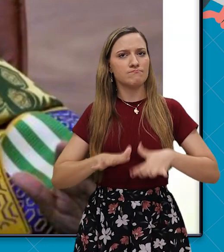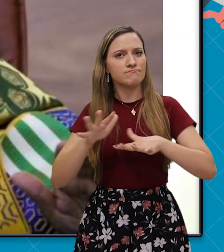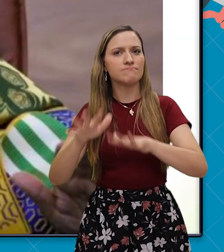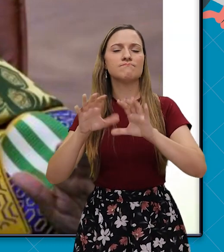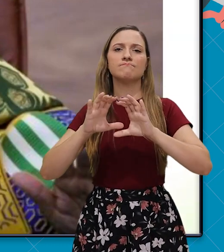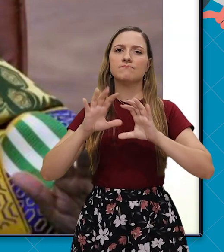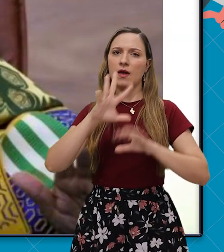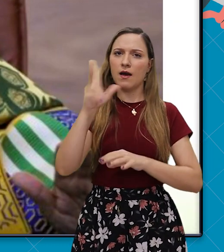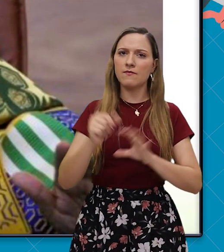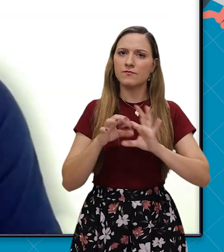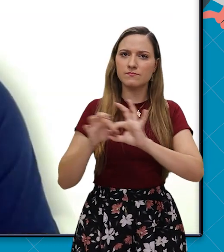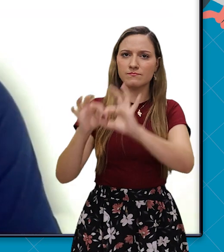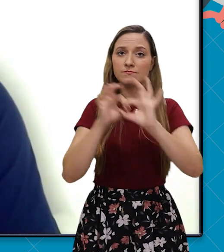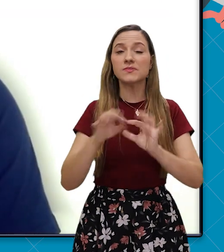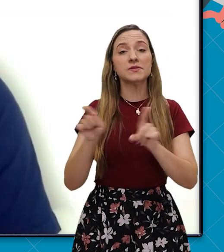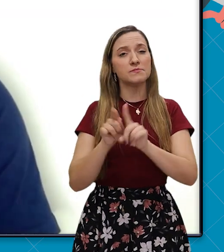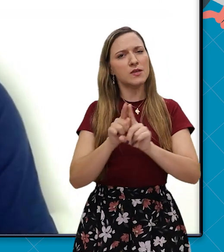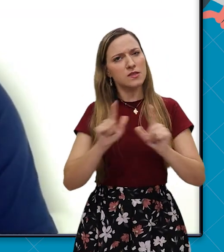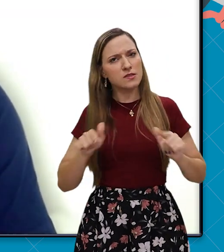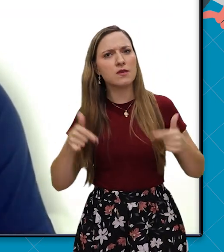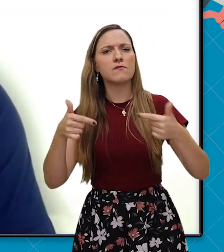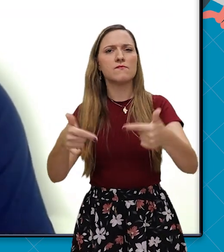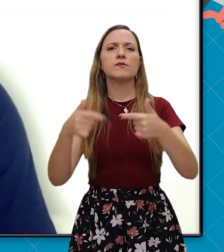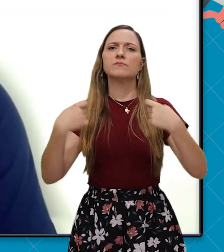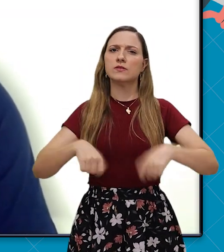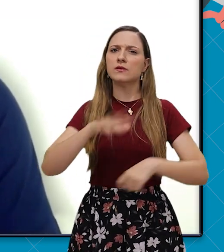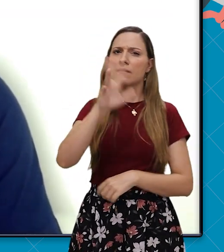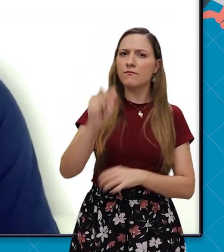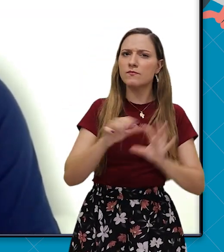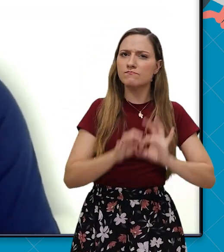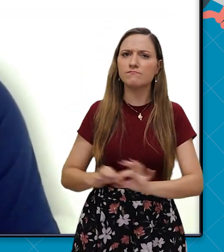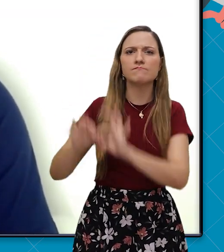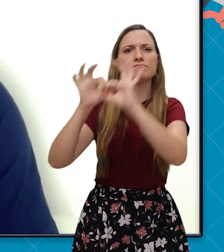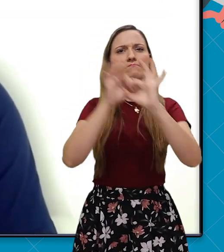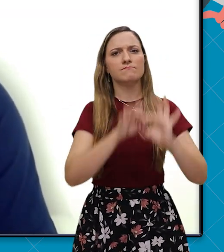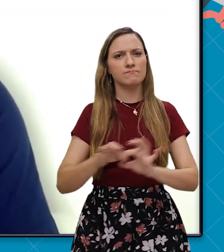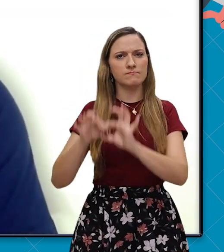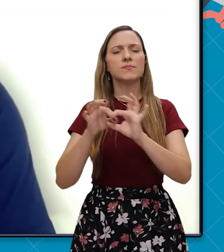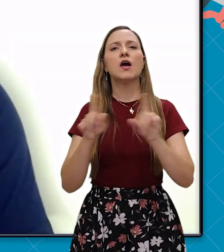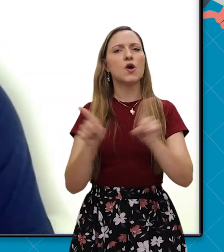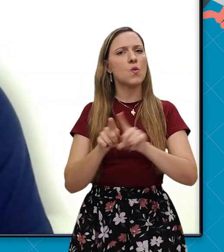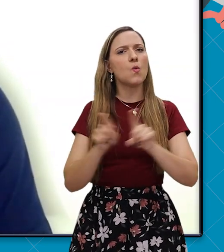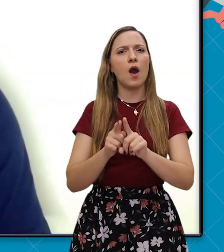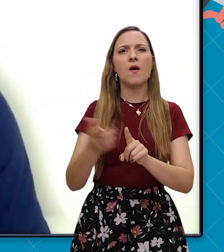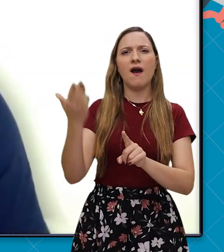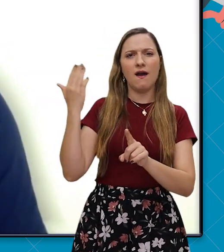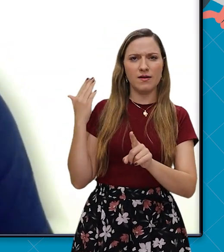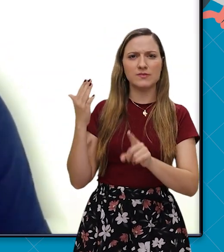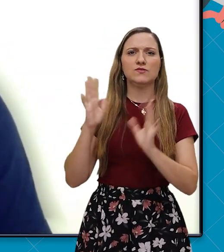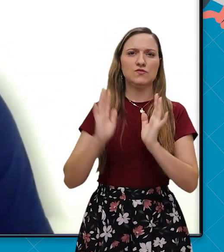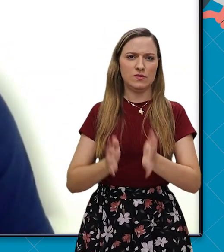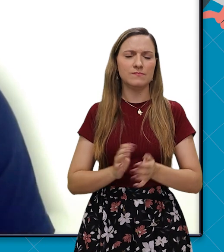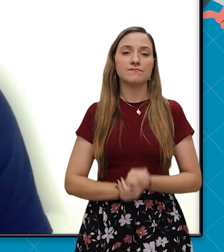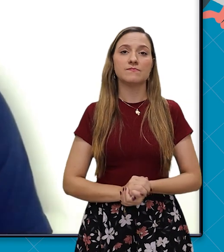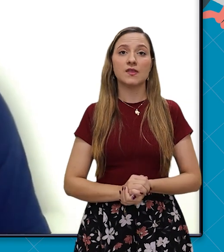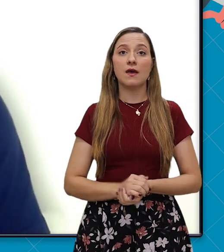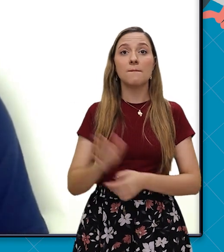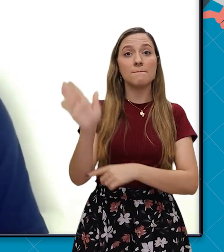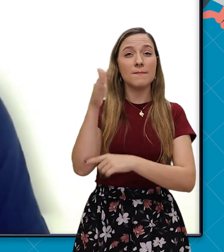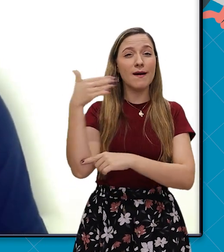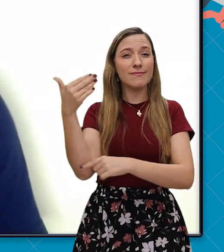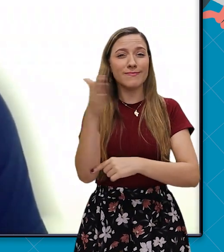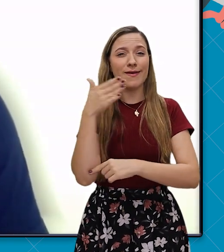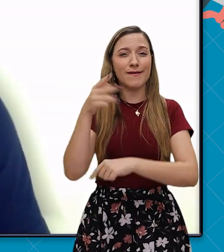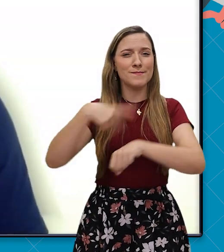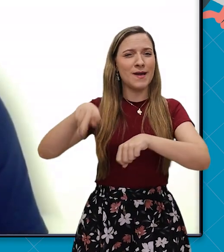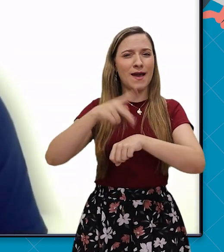-africanista e se tornou um grande defensor da unidade da África, assim como foi Kwame